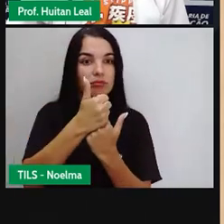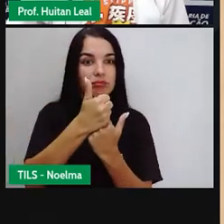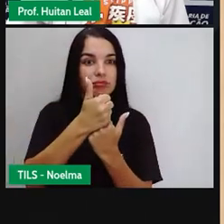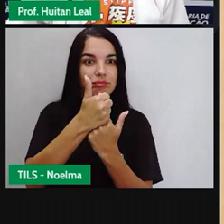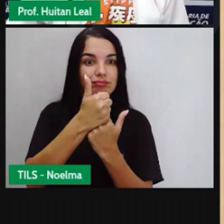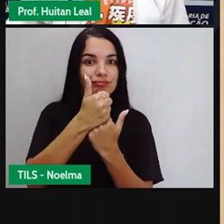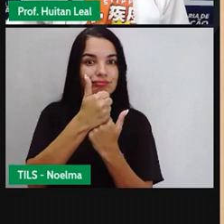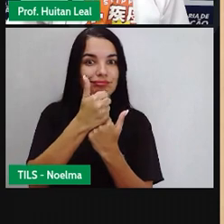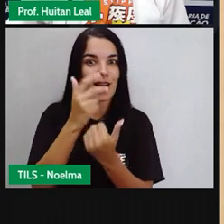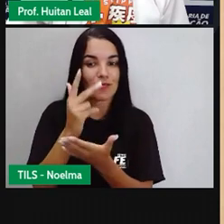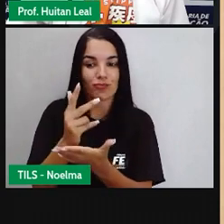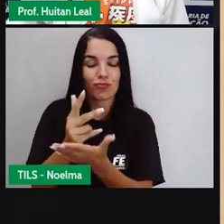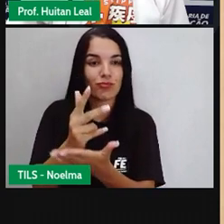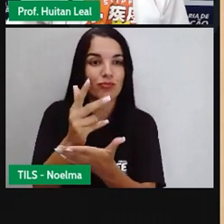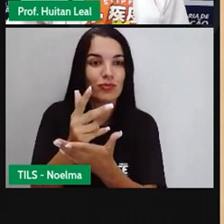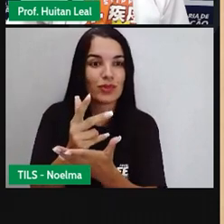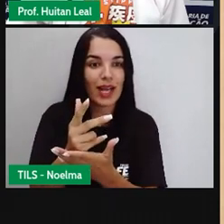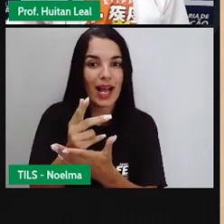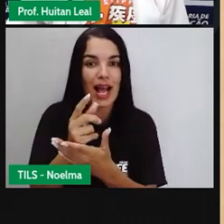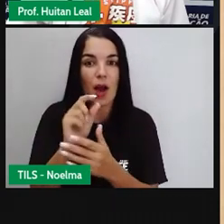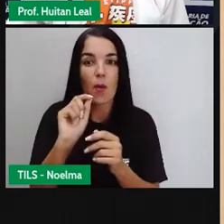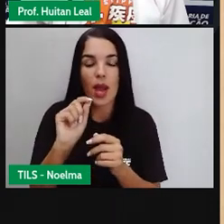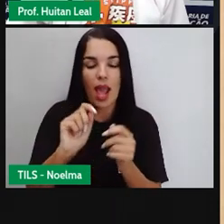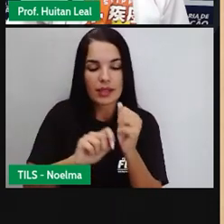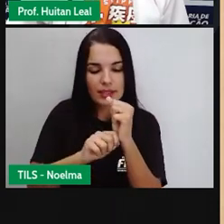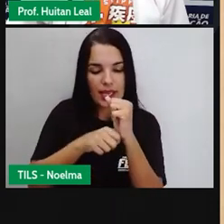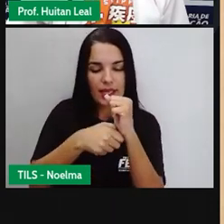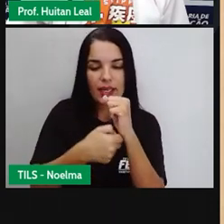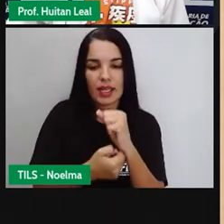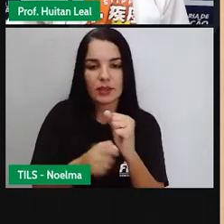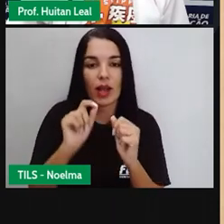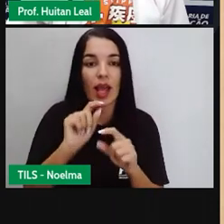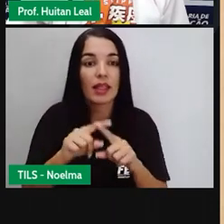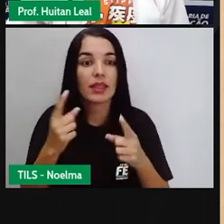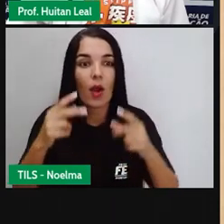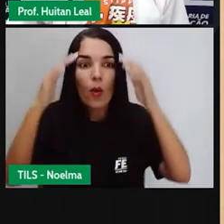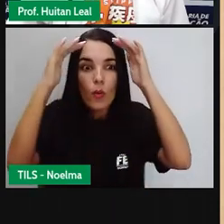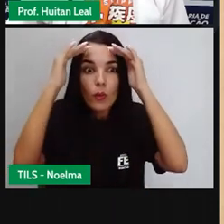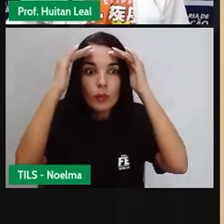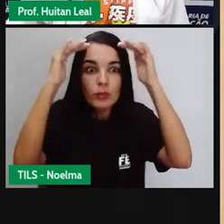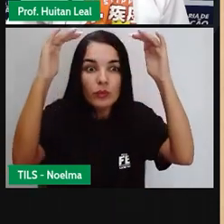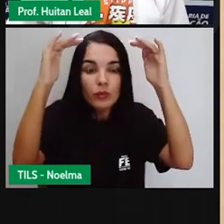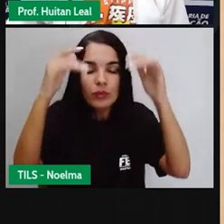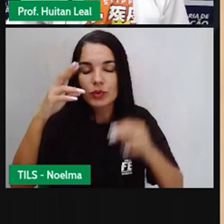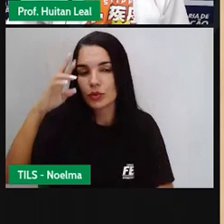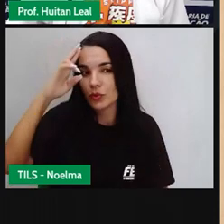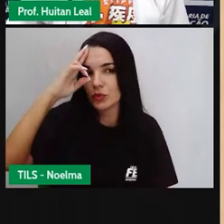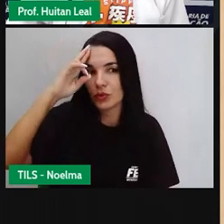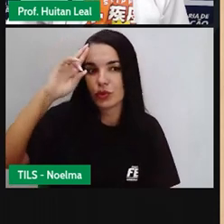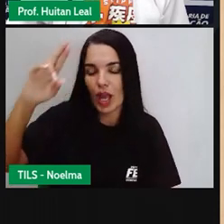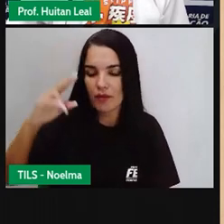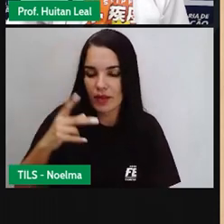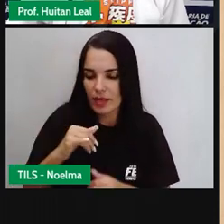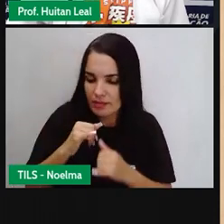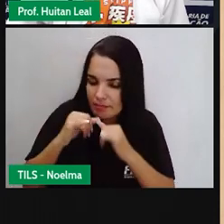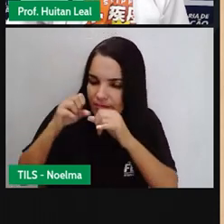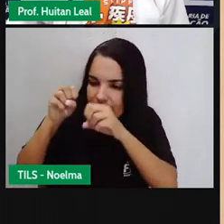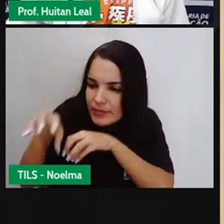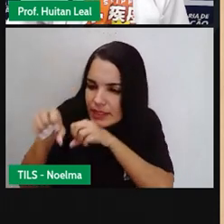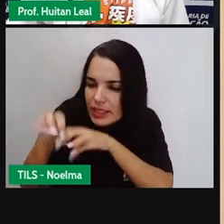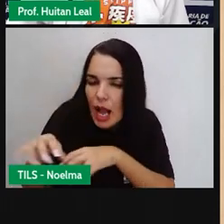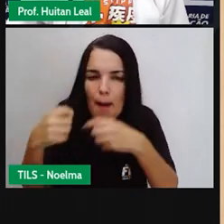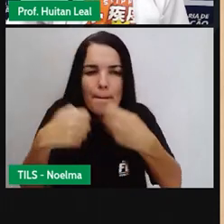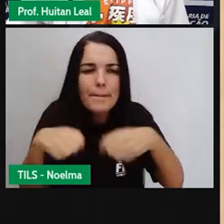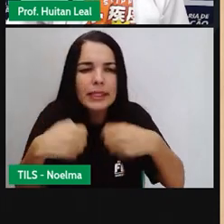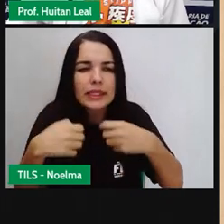iniciado nos Segredos da Pajelança, o pajé lhe ensina que é preciso sonhar, pois, nos sonhos, residem os